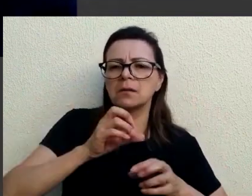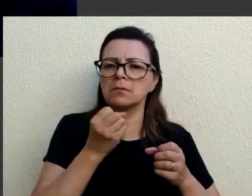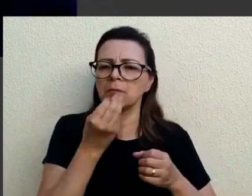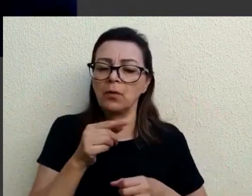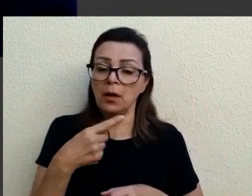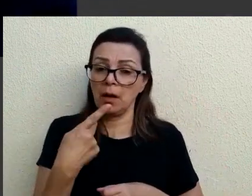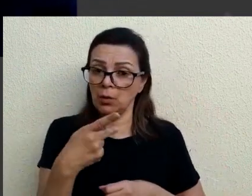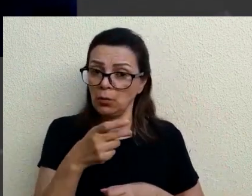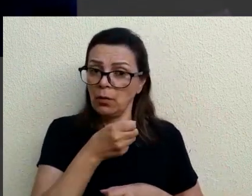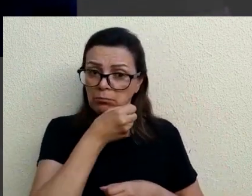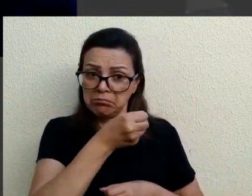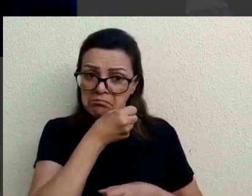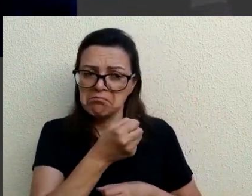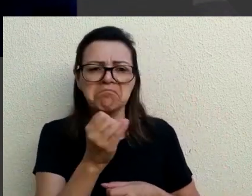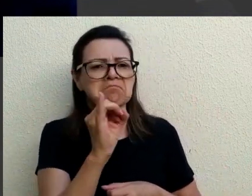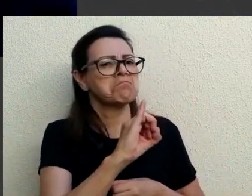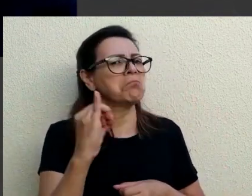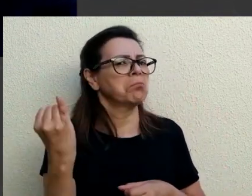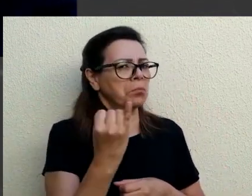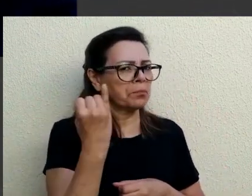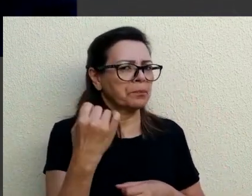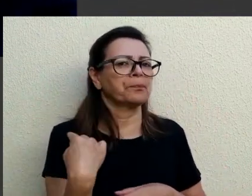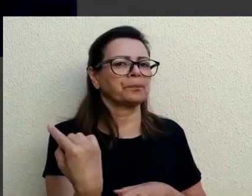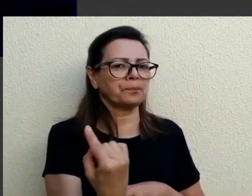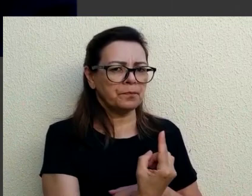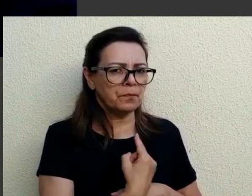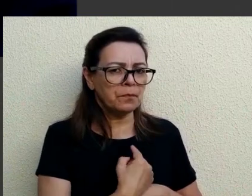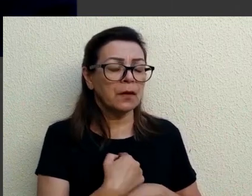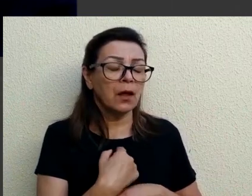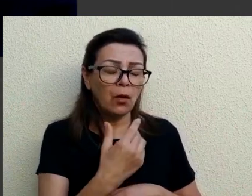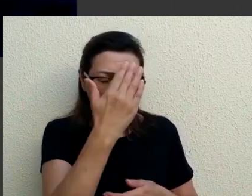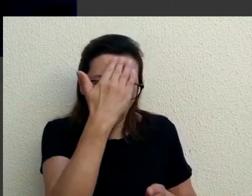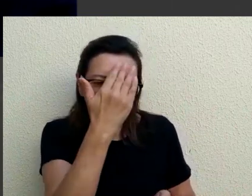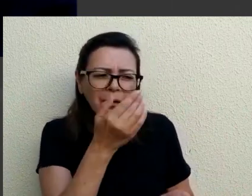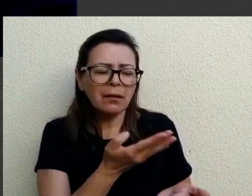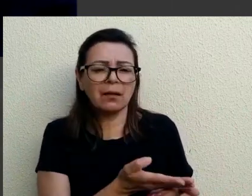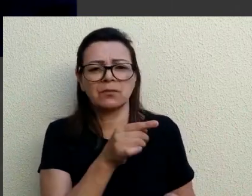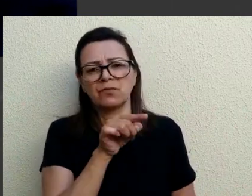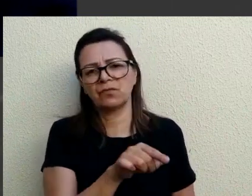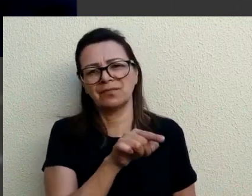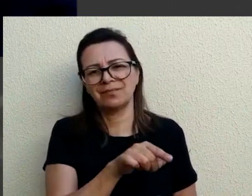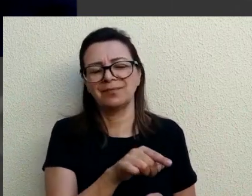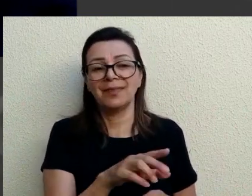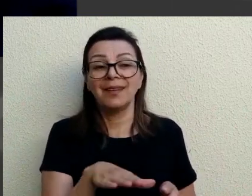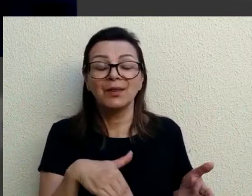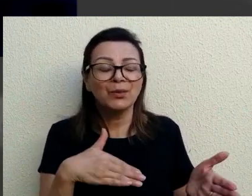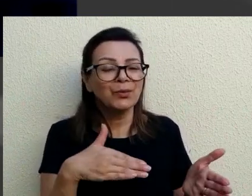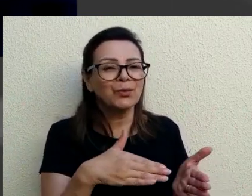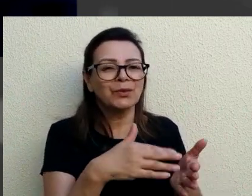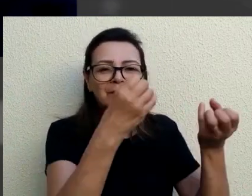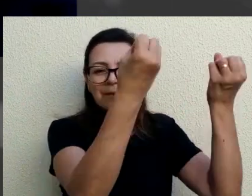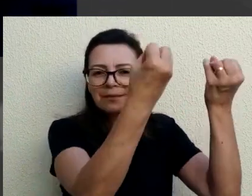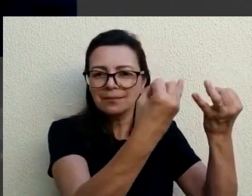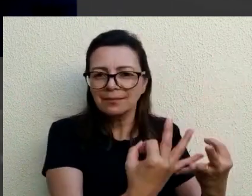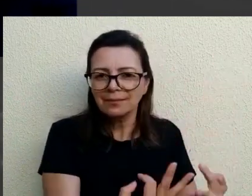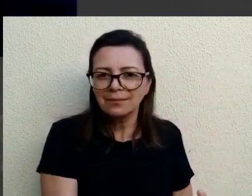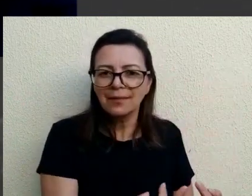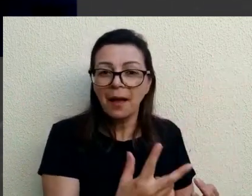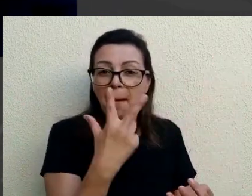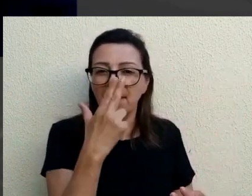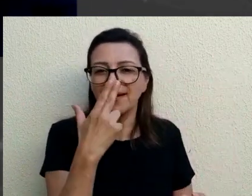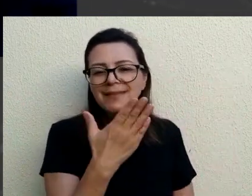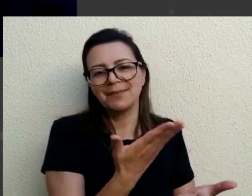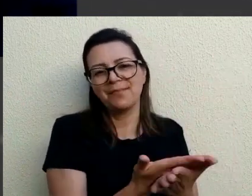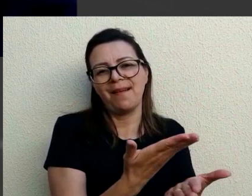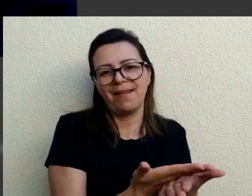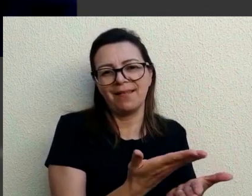que essa sua fala é muito importante. então gostaria de te agradecer muito pela sua fala,